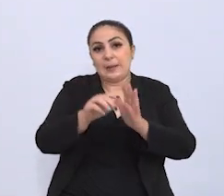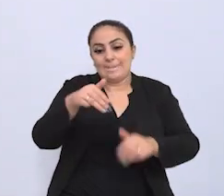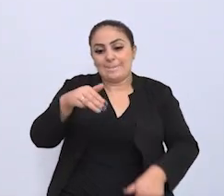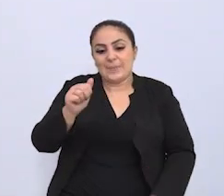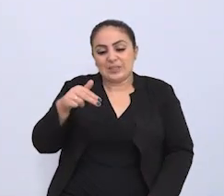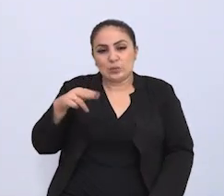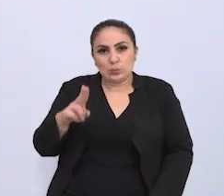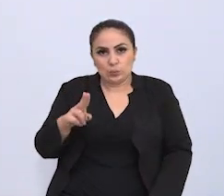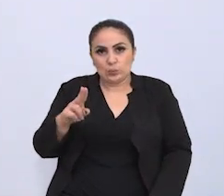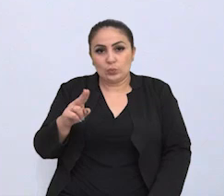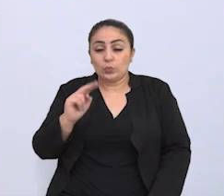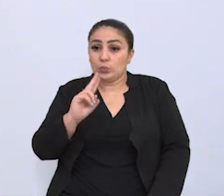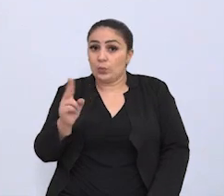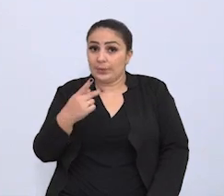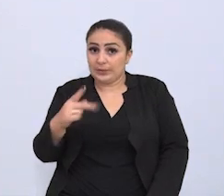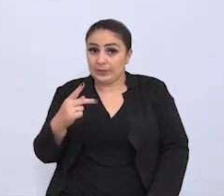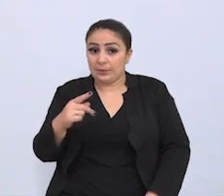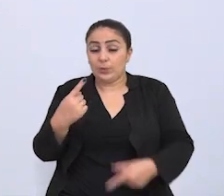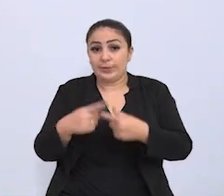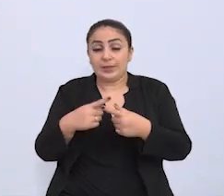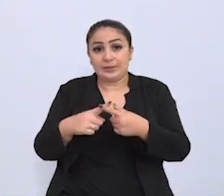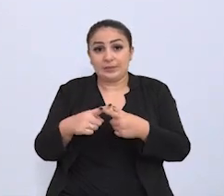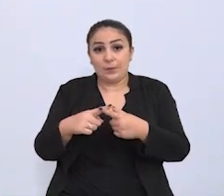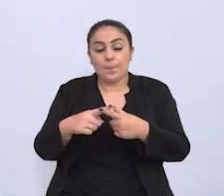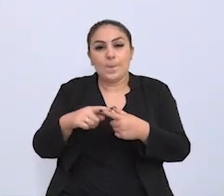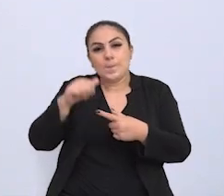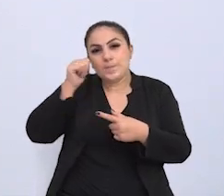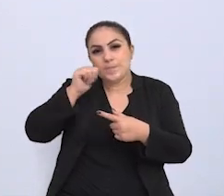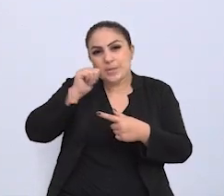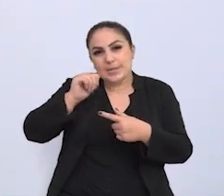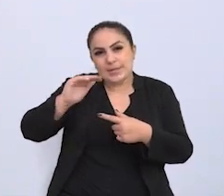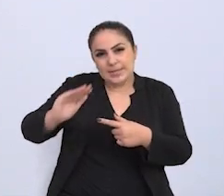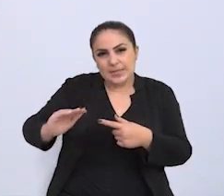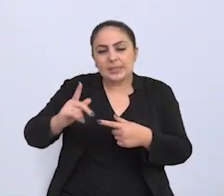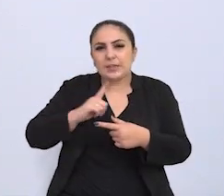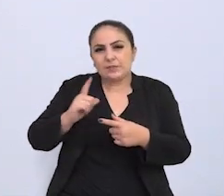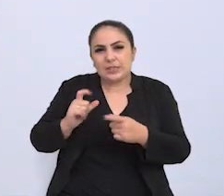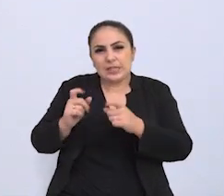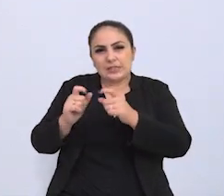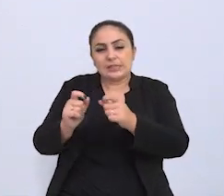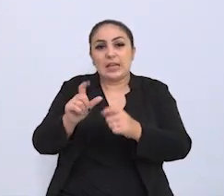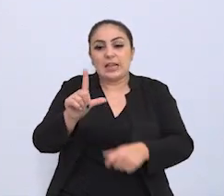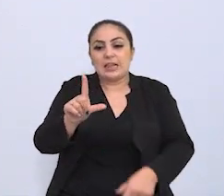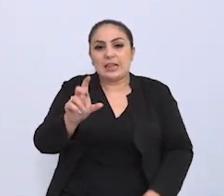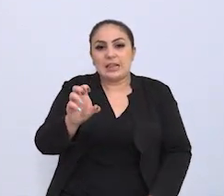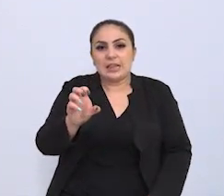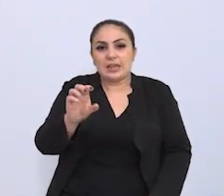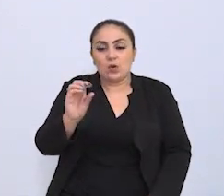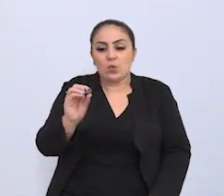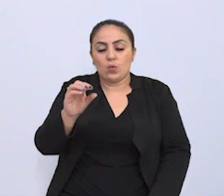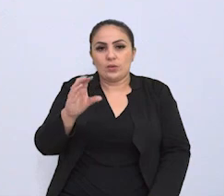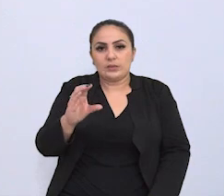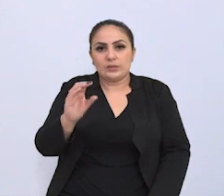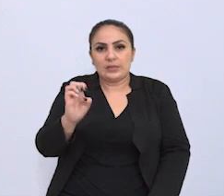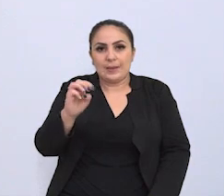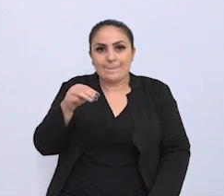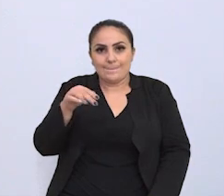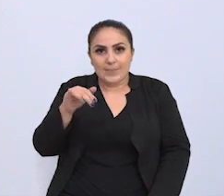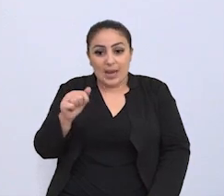que esse nome é devido a uma menina uma pacientinha que teve câncer teve leucemia aqui em passo fundo